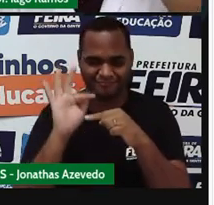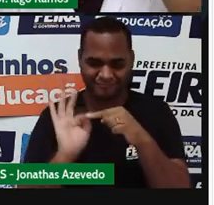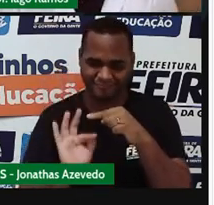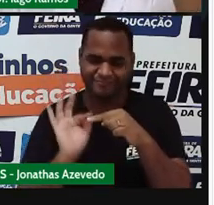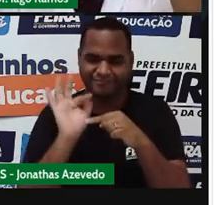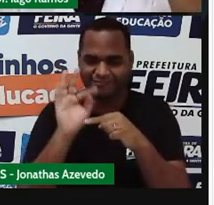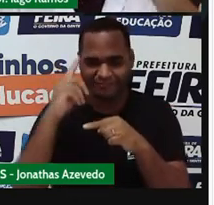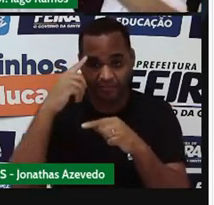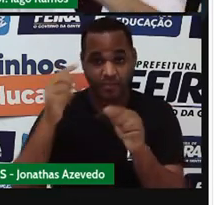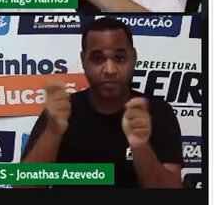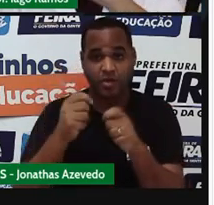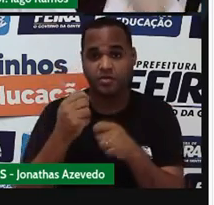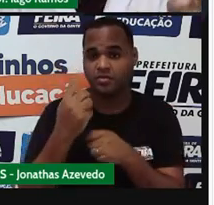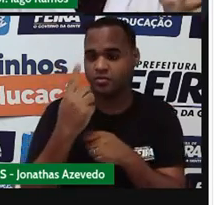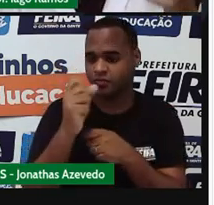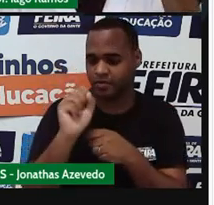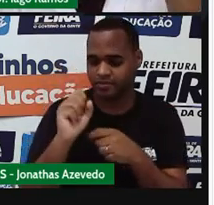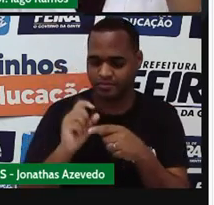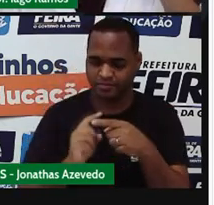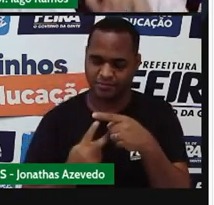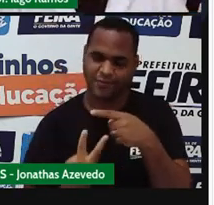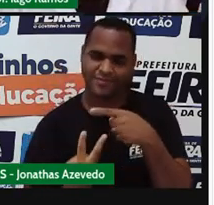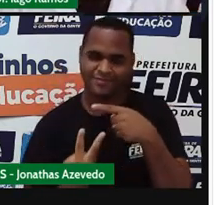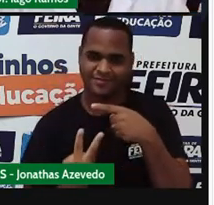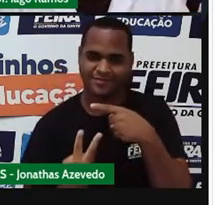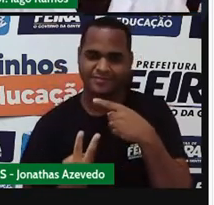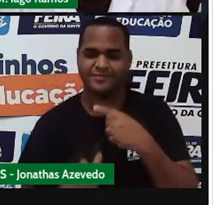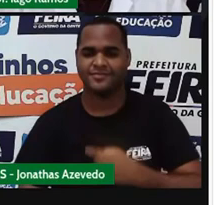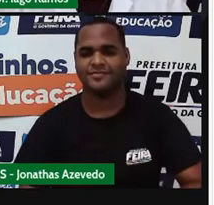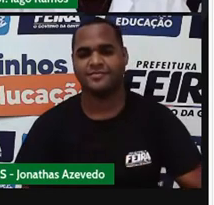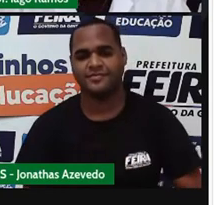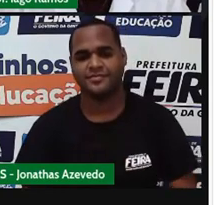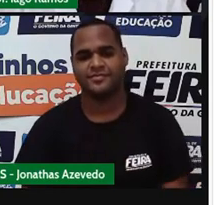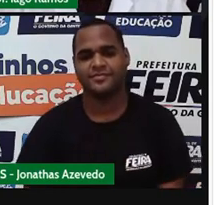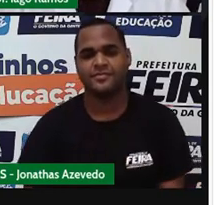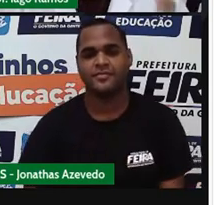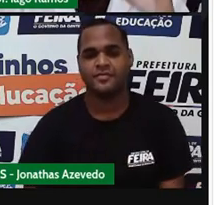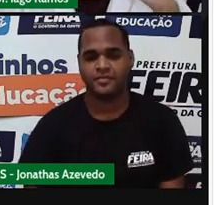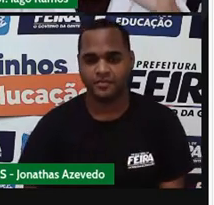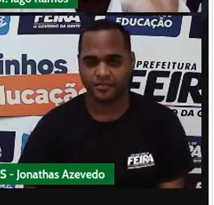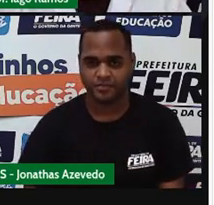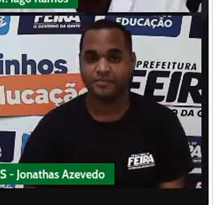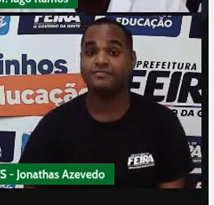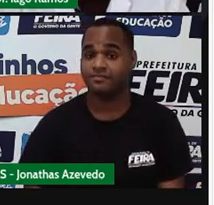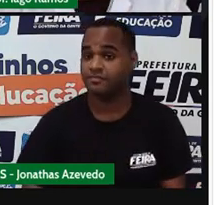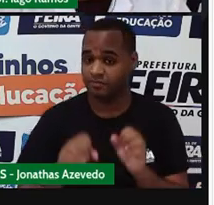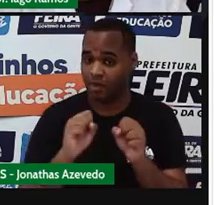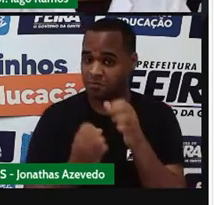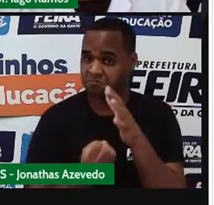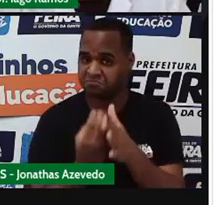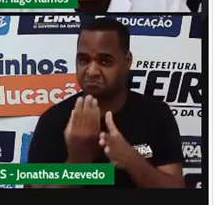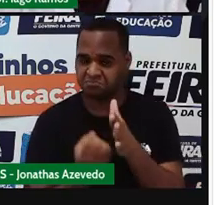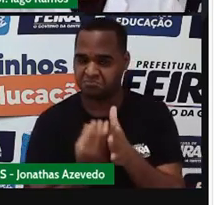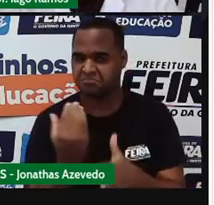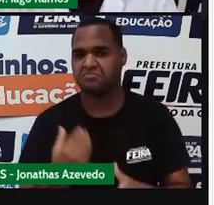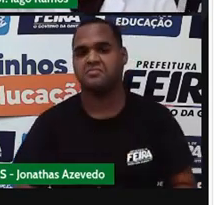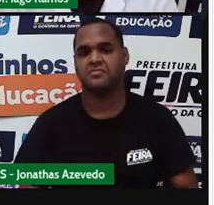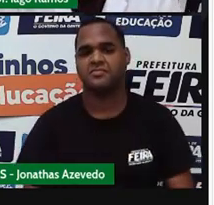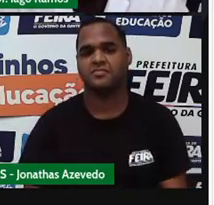12 não 18 em cima tracinho da fração 2 embaixo, tá? Pode ser pode aparecer dessa forma também.